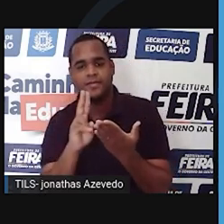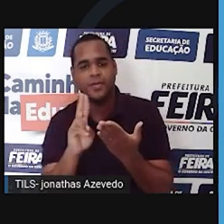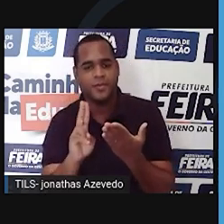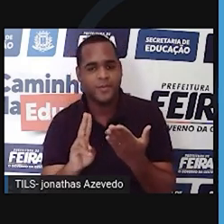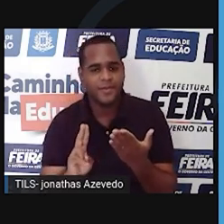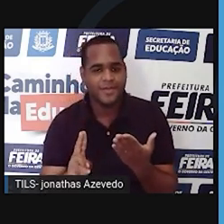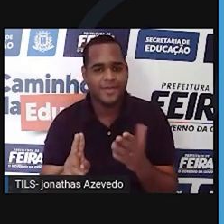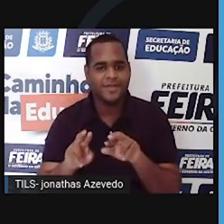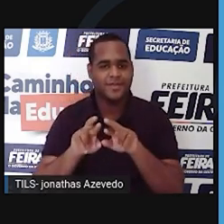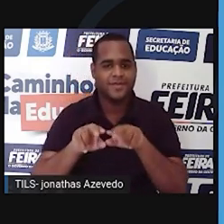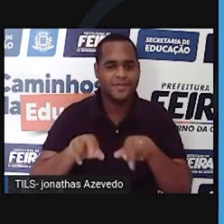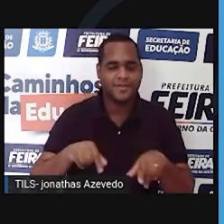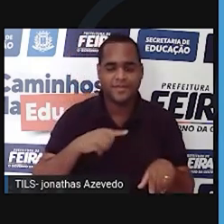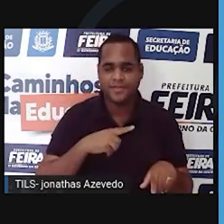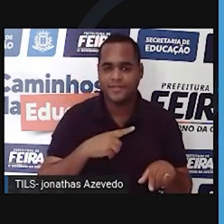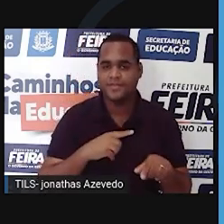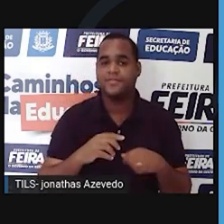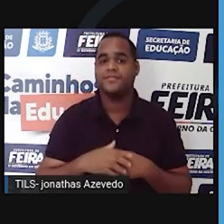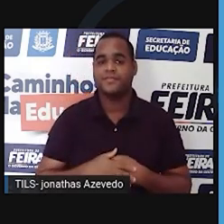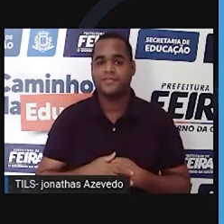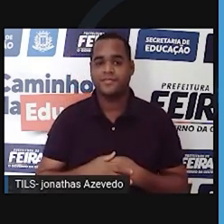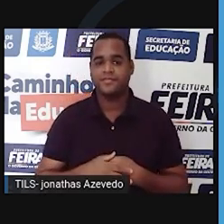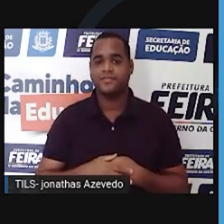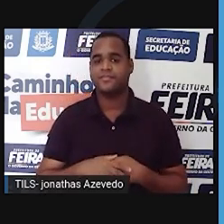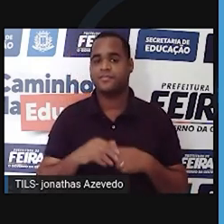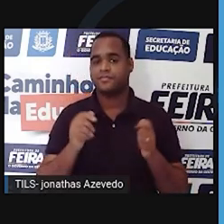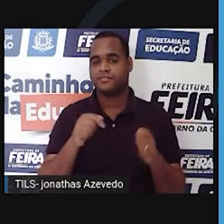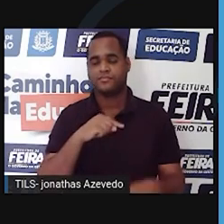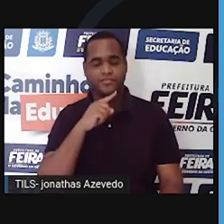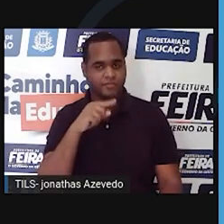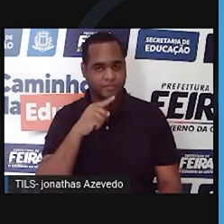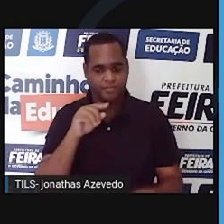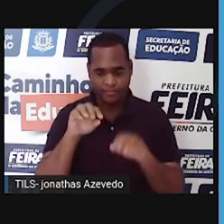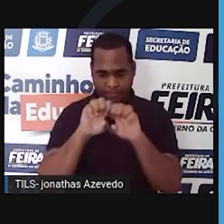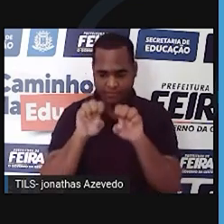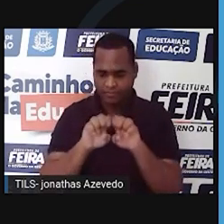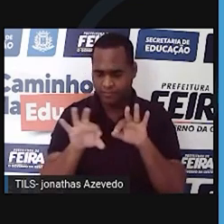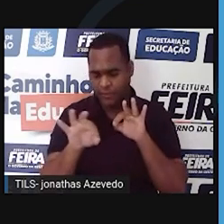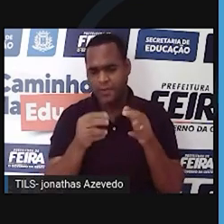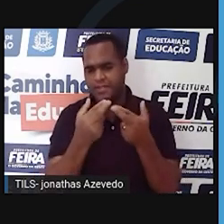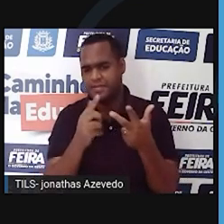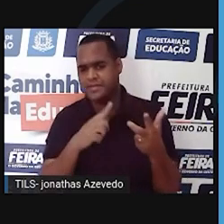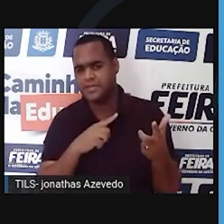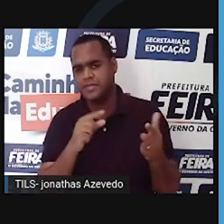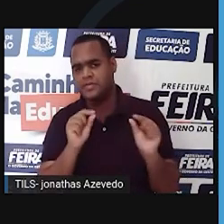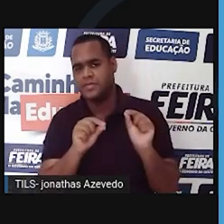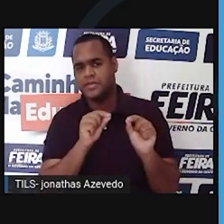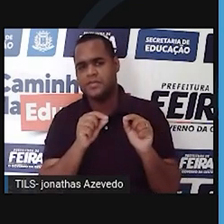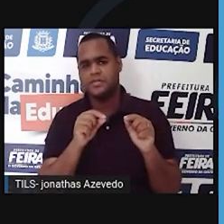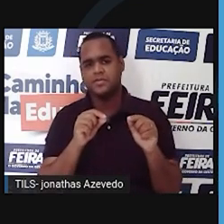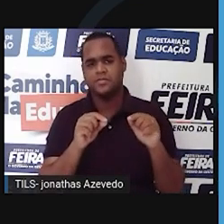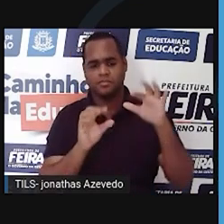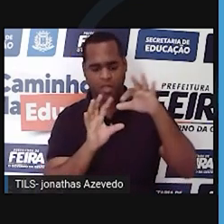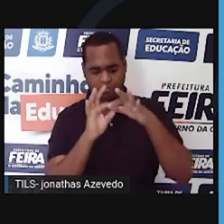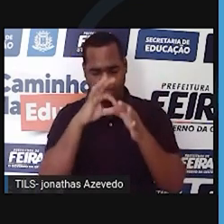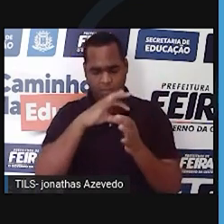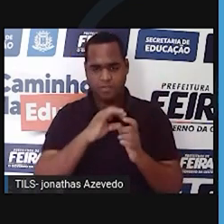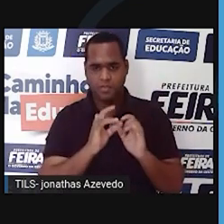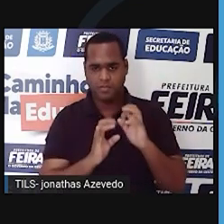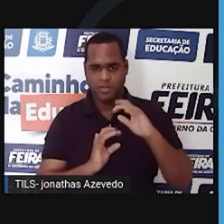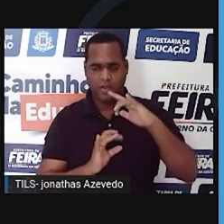adenina, guanina, citosina e timina. Porém, ninguém sabia como essa estrutura era organizada, como que cada uma dessas